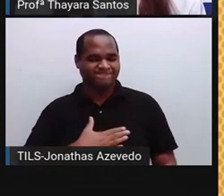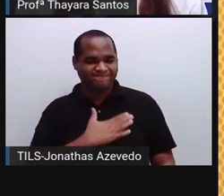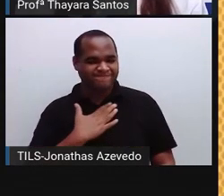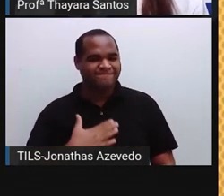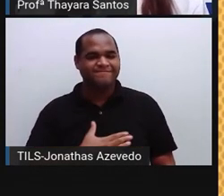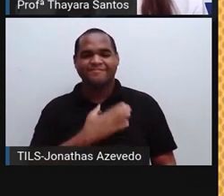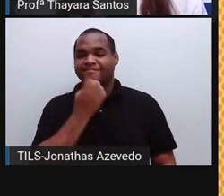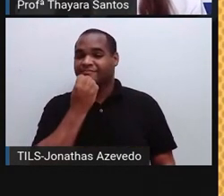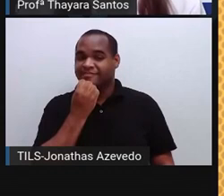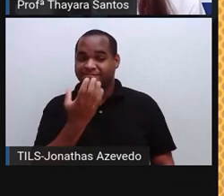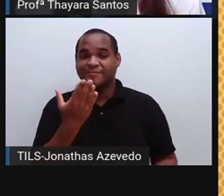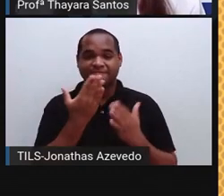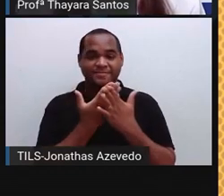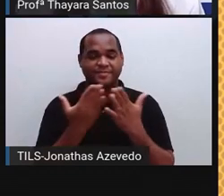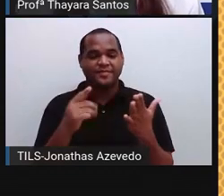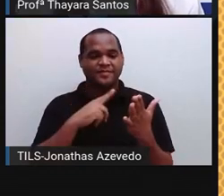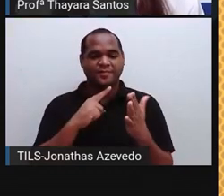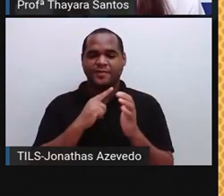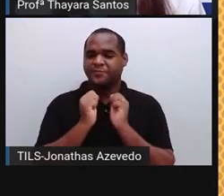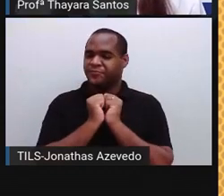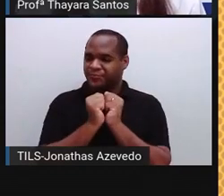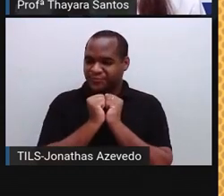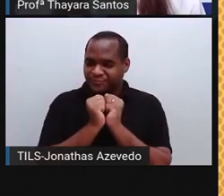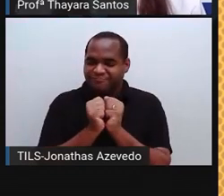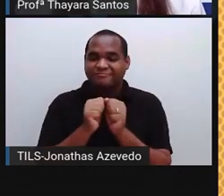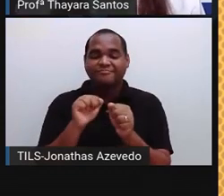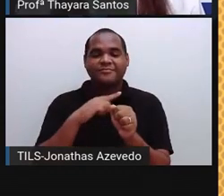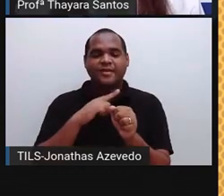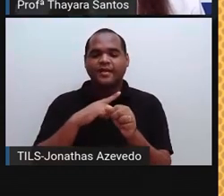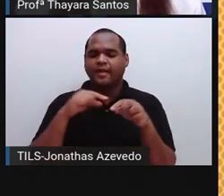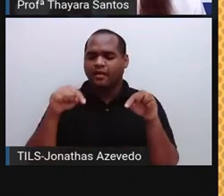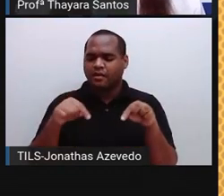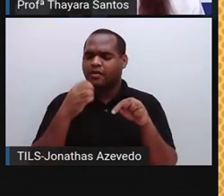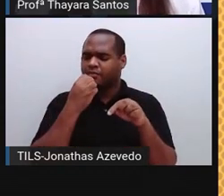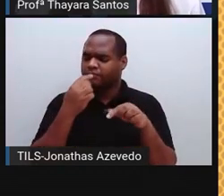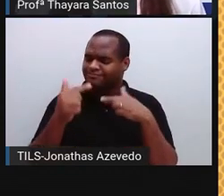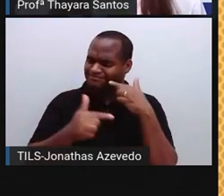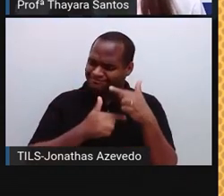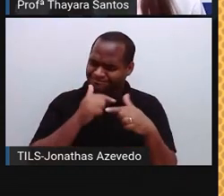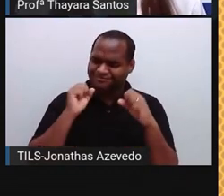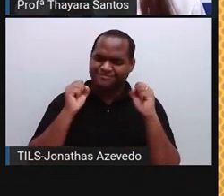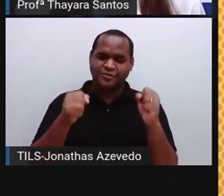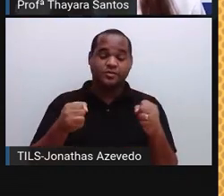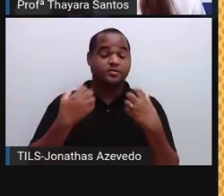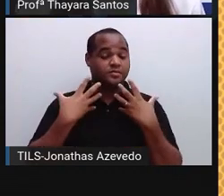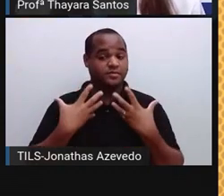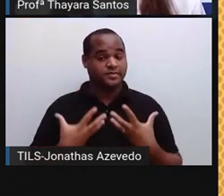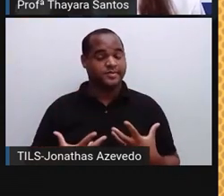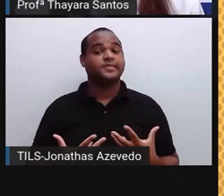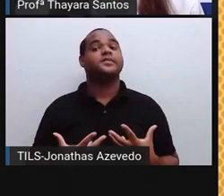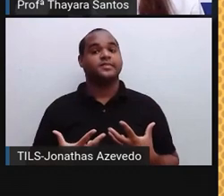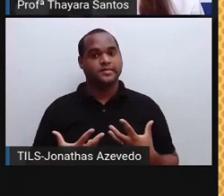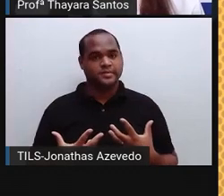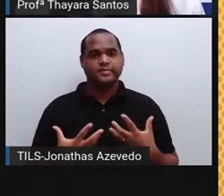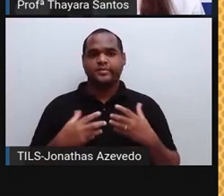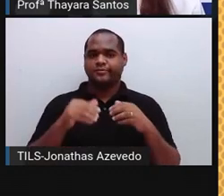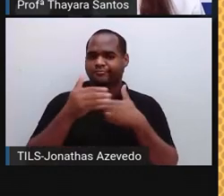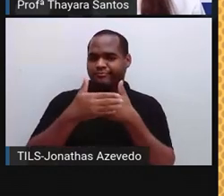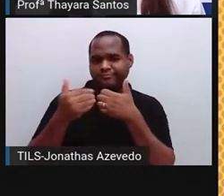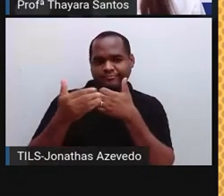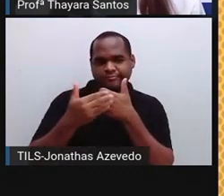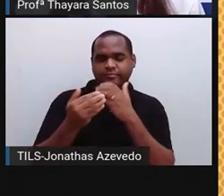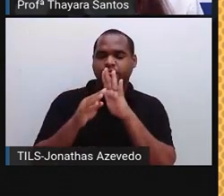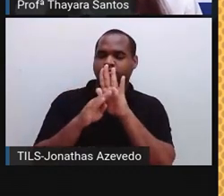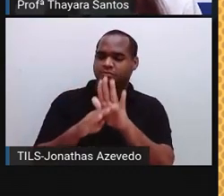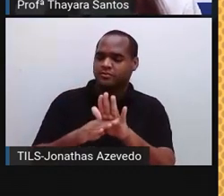para a gente, uma alegria muito grande ter vocês aqui conosco, porque tudo aqui dá trabalho e é preparado com muito carinho para vocês.